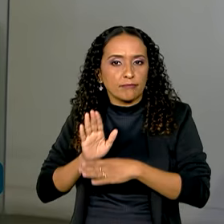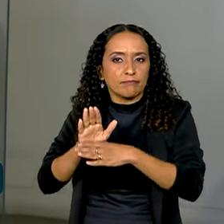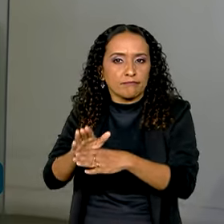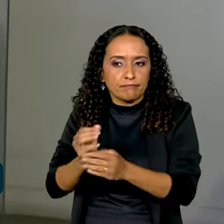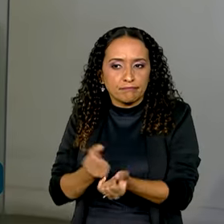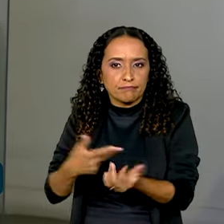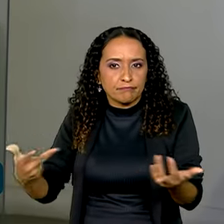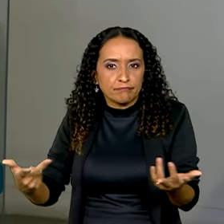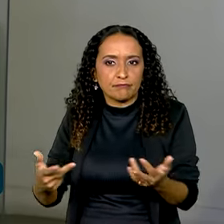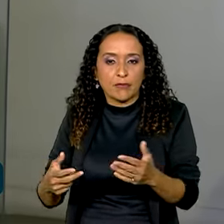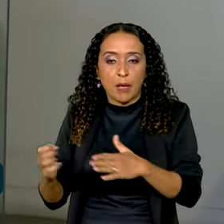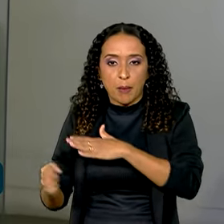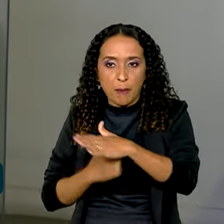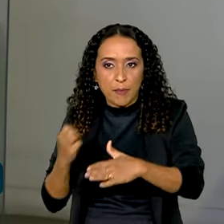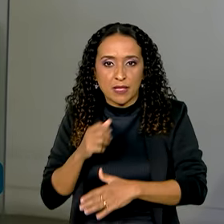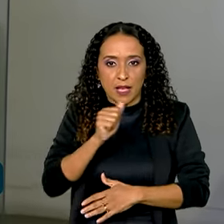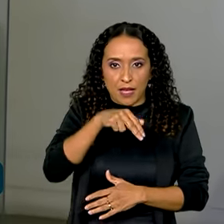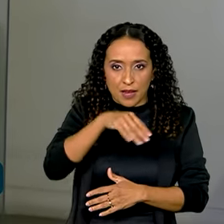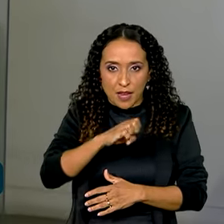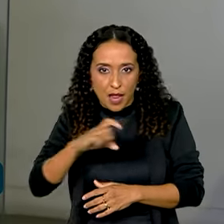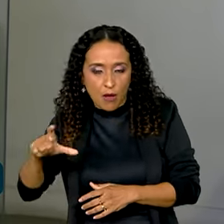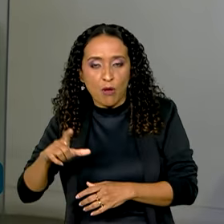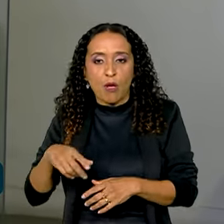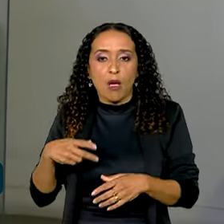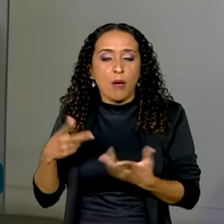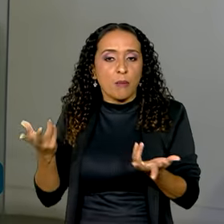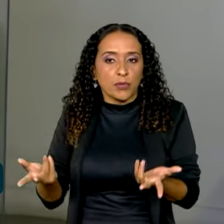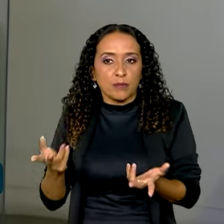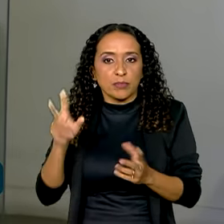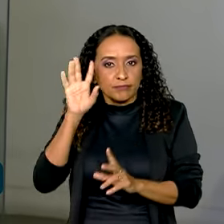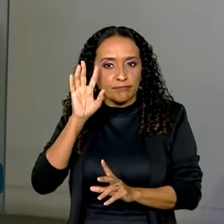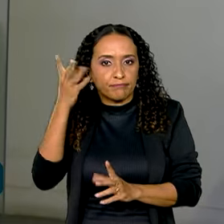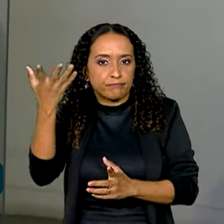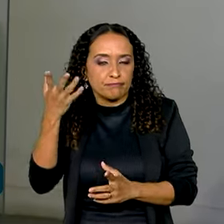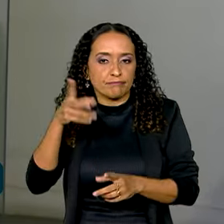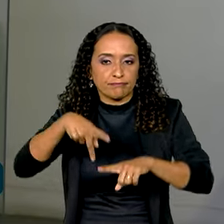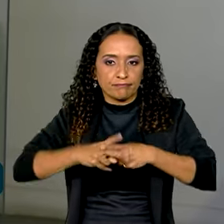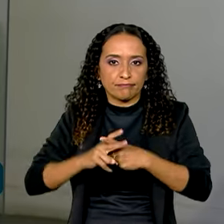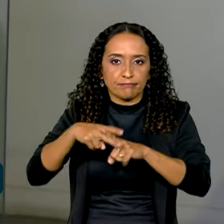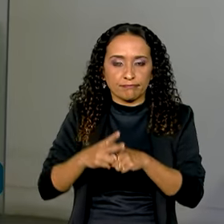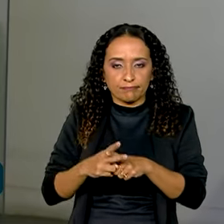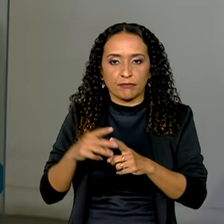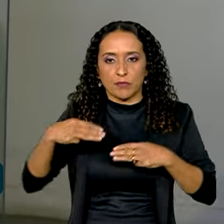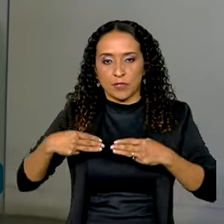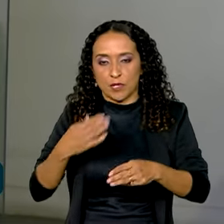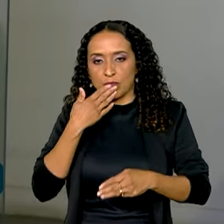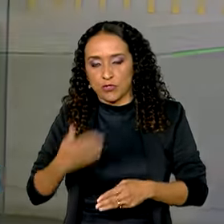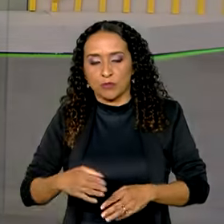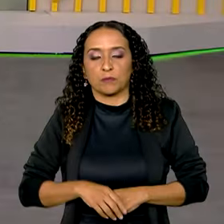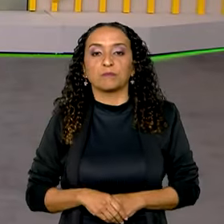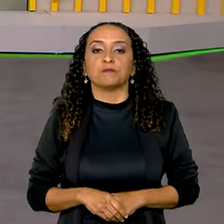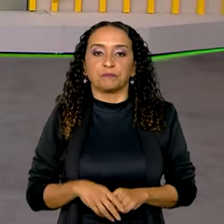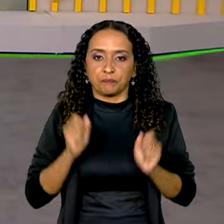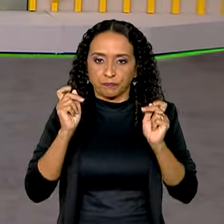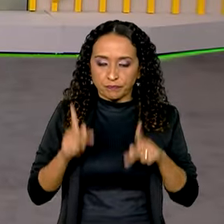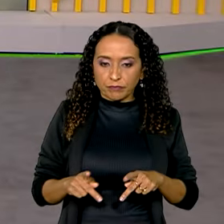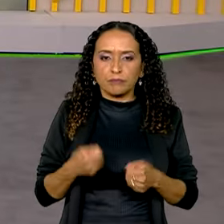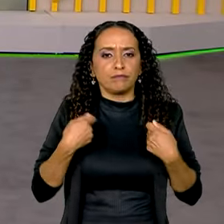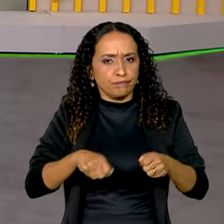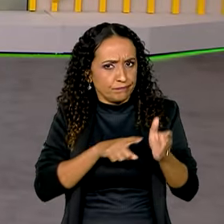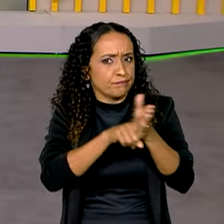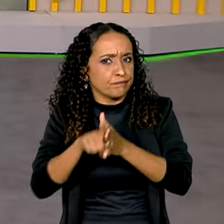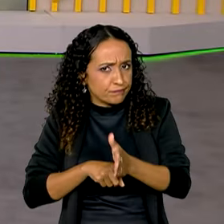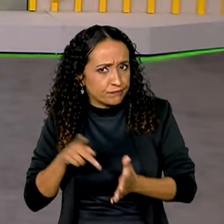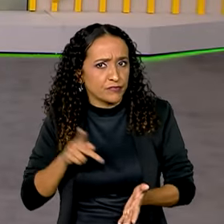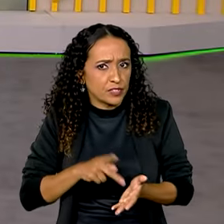Enel, para a Agência Nacional de Energia Elétrica, poder tomar essas providências solicitadas pelo Ministério, Carol. Muito bem, Vanessa. Tem que investigar